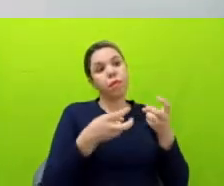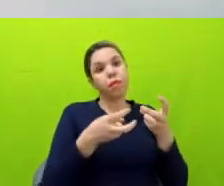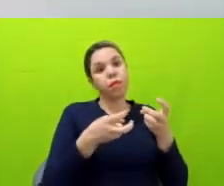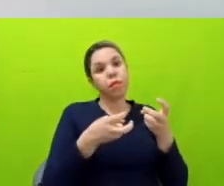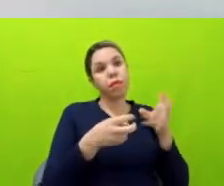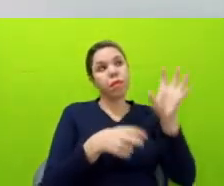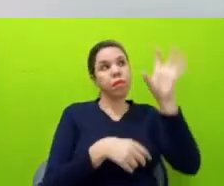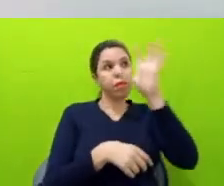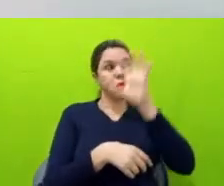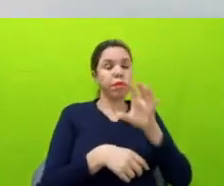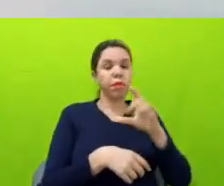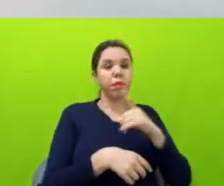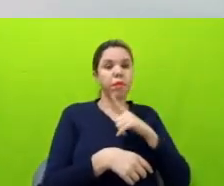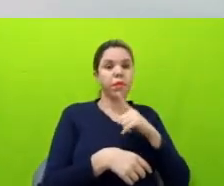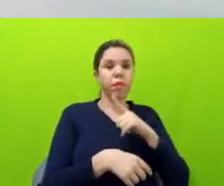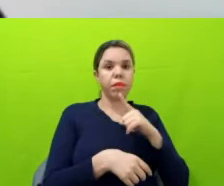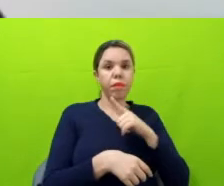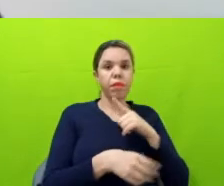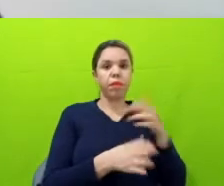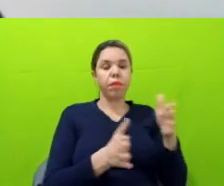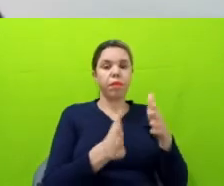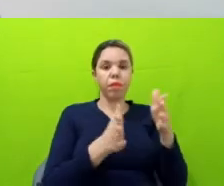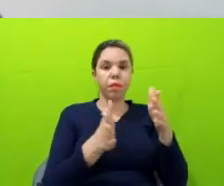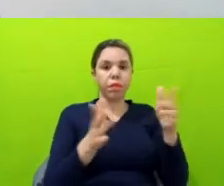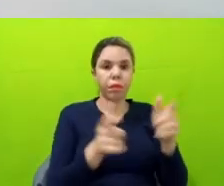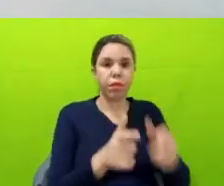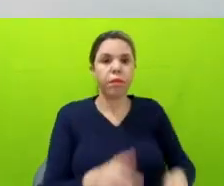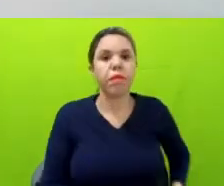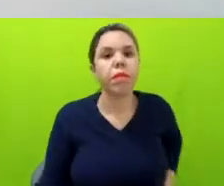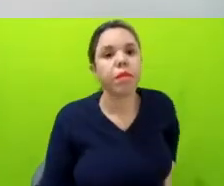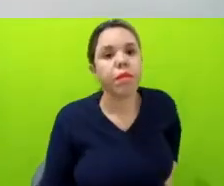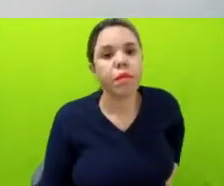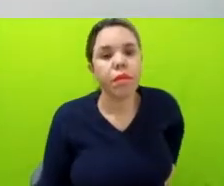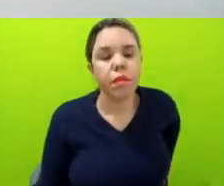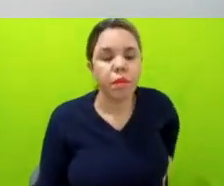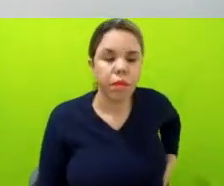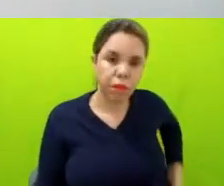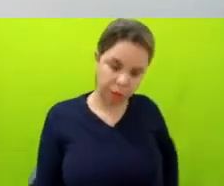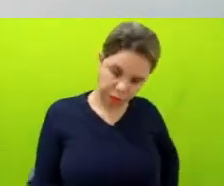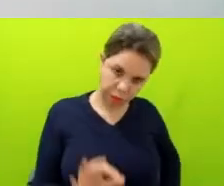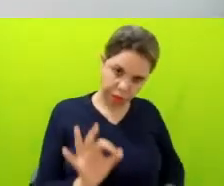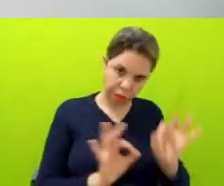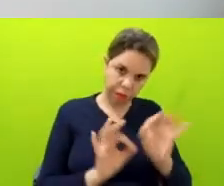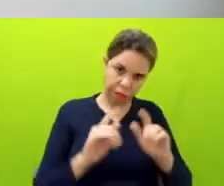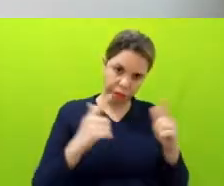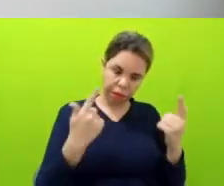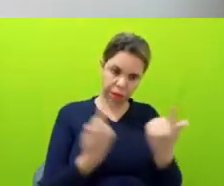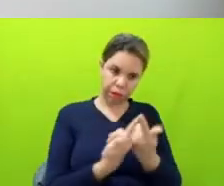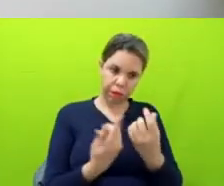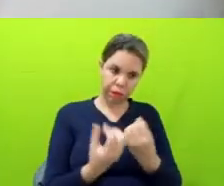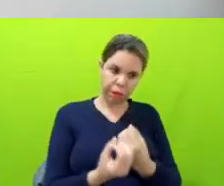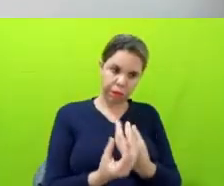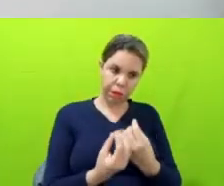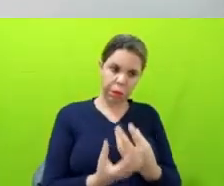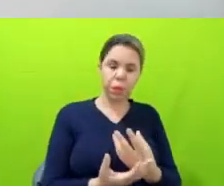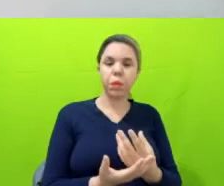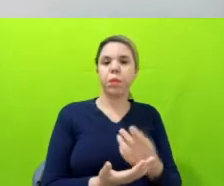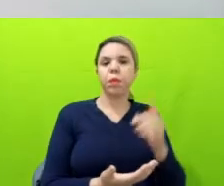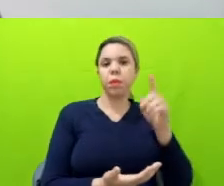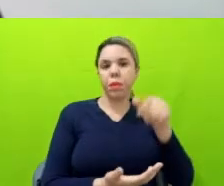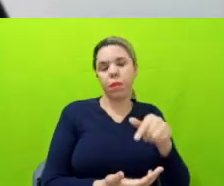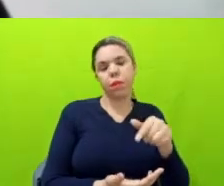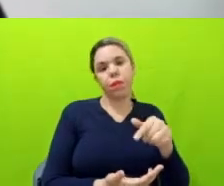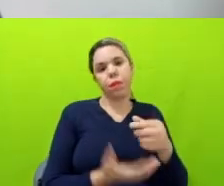ainda têm um caminho a traçar para a organização e gestão da sua informação, a gestão dessa informação, inclusive para